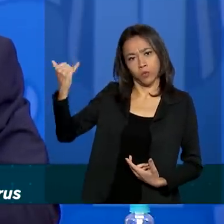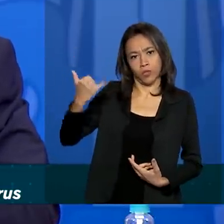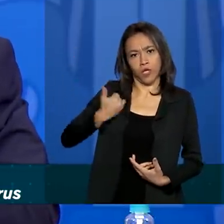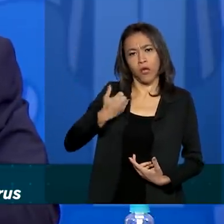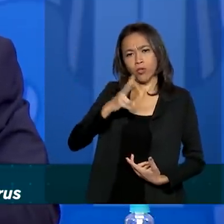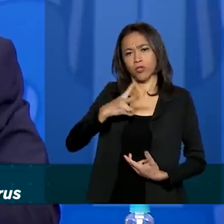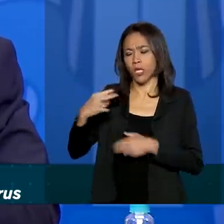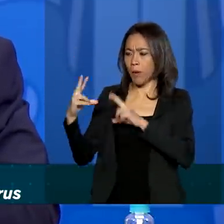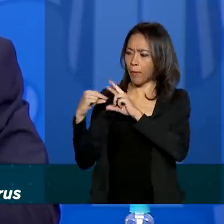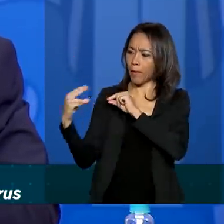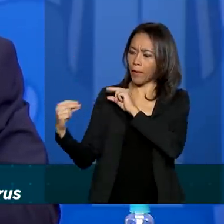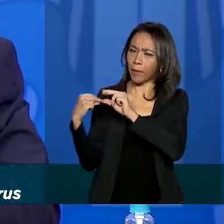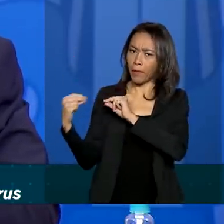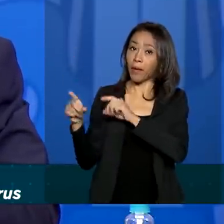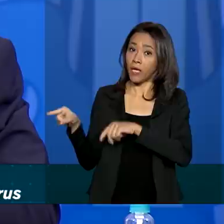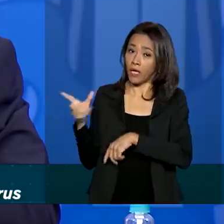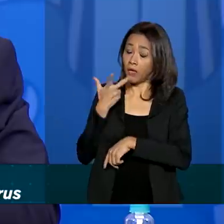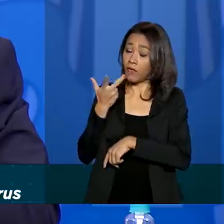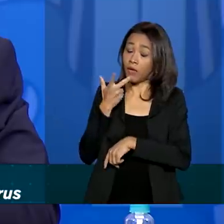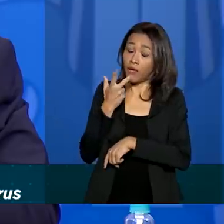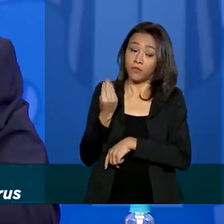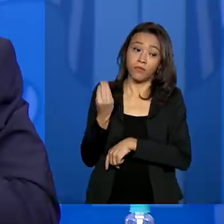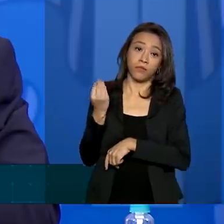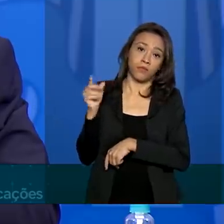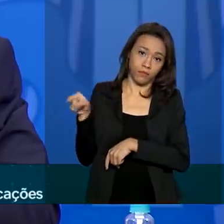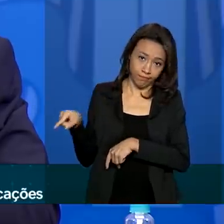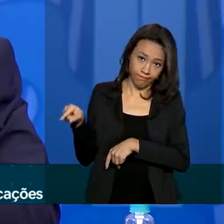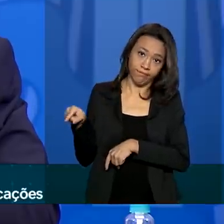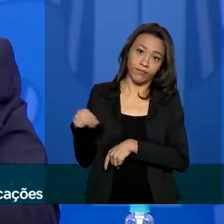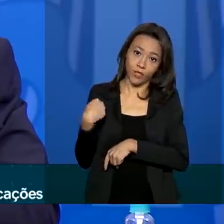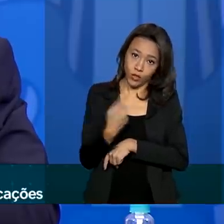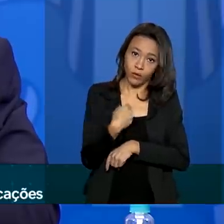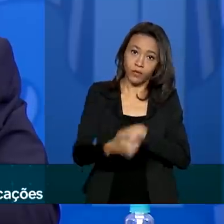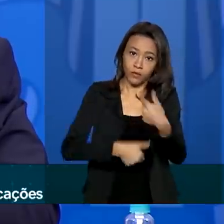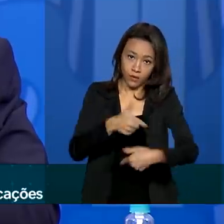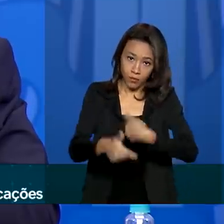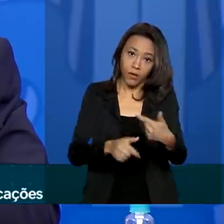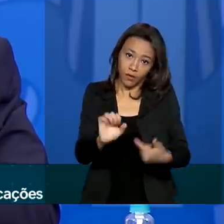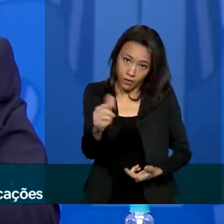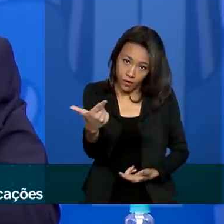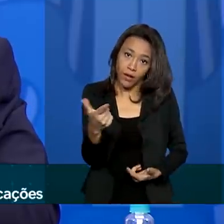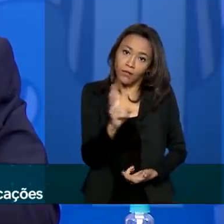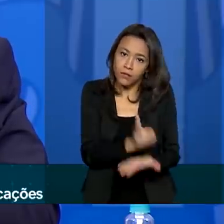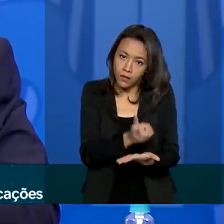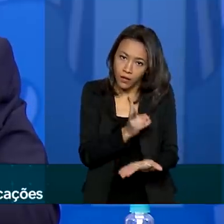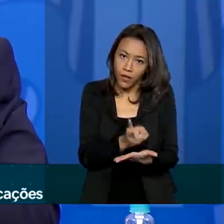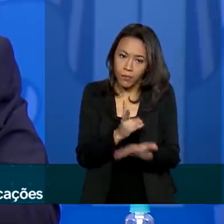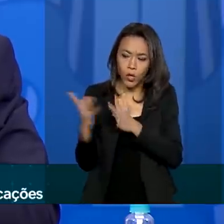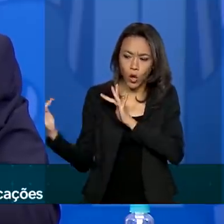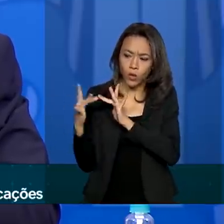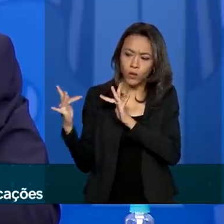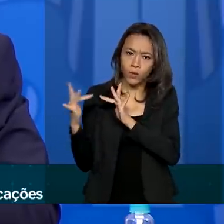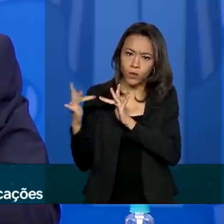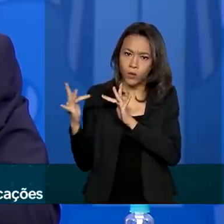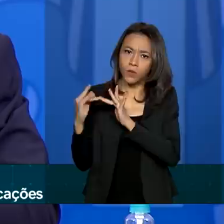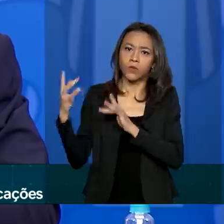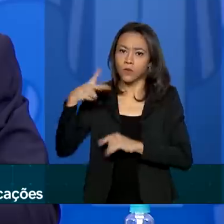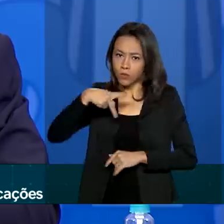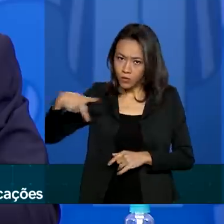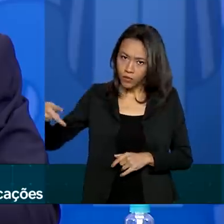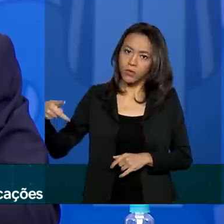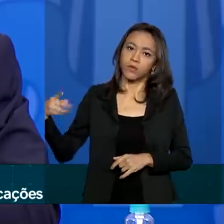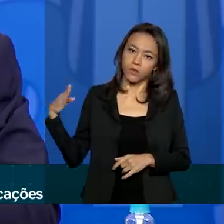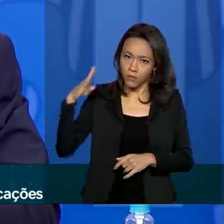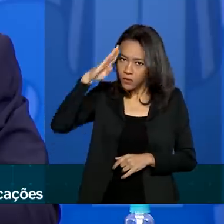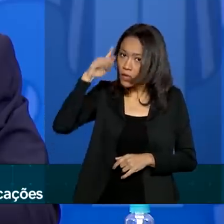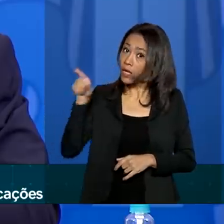que eu tenho com ele, ele tem ressaltado muito da importância da gente trabalhar com isso, lógico que tudo isso tem sido feito em coordenação com o presidente, e